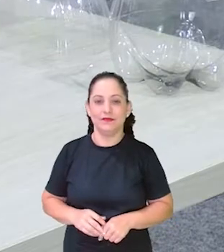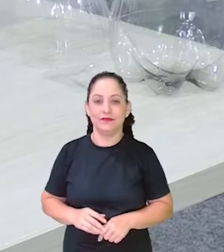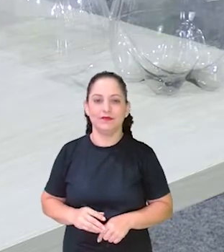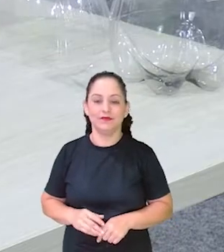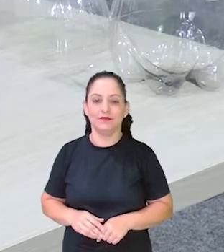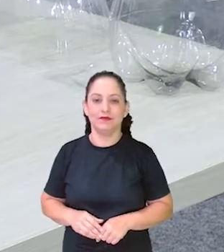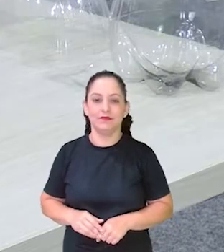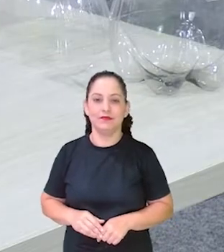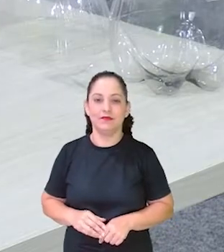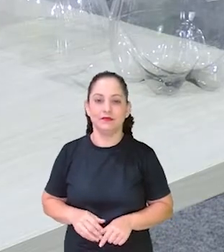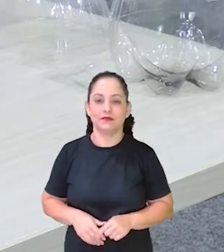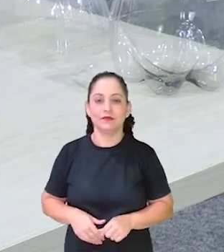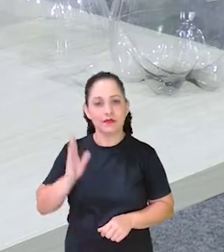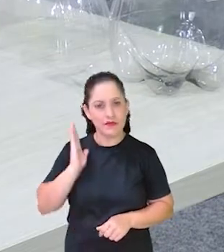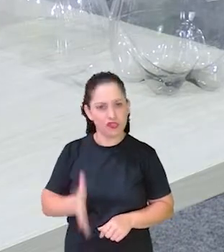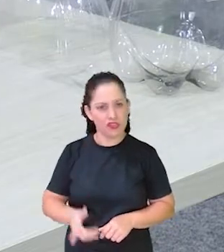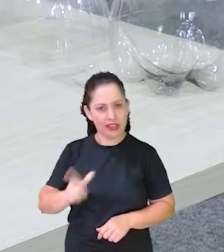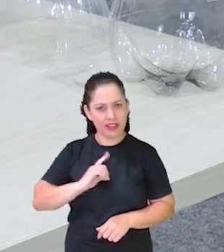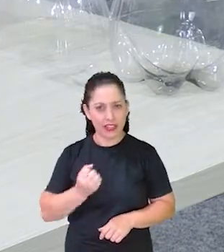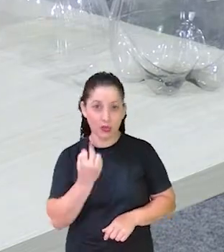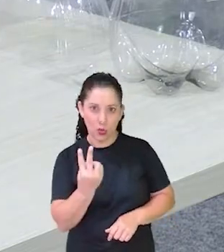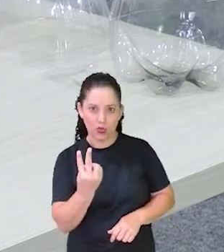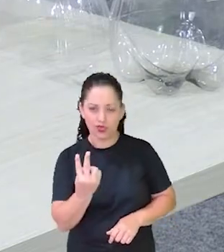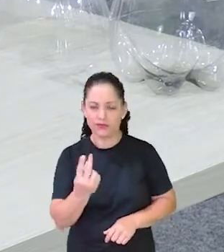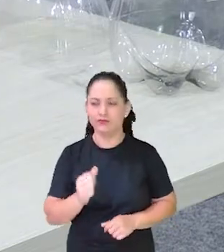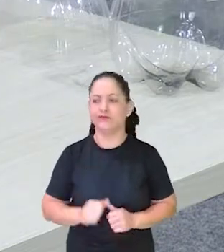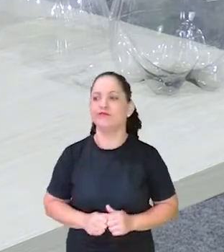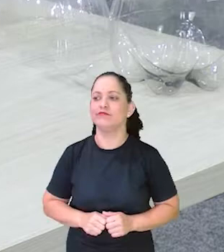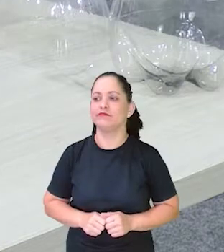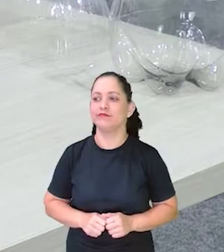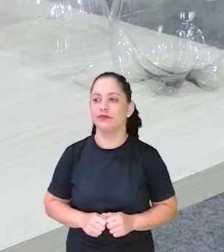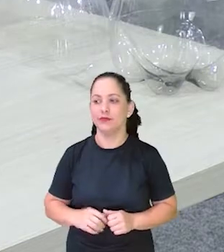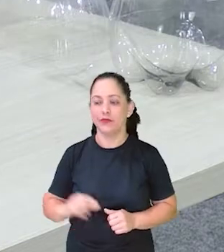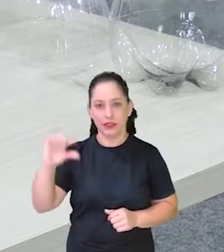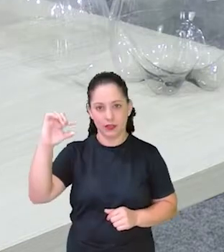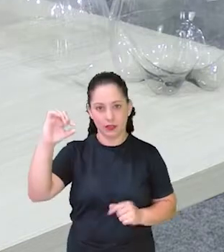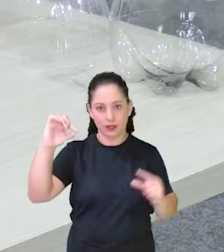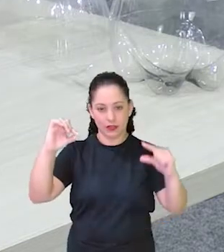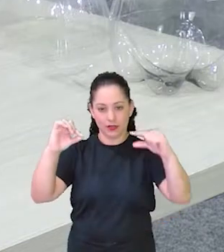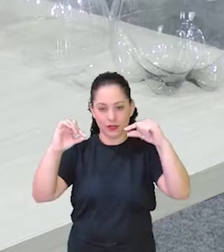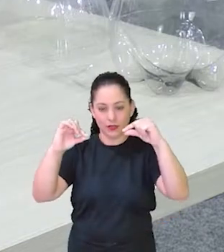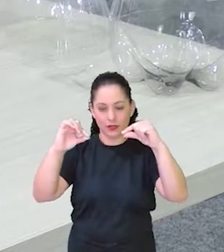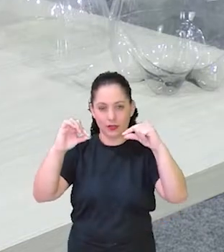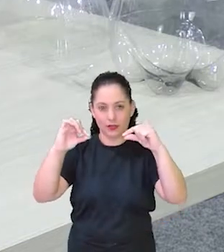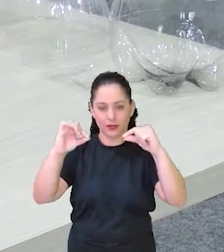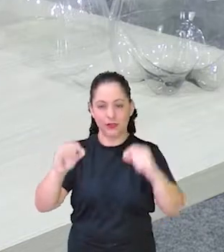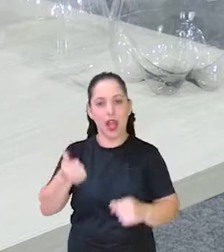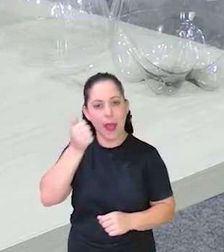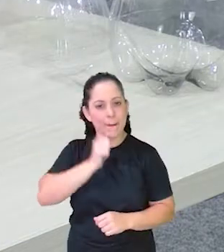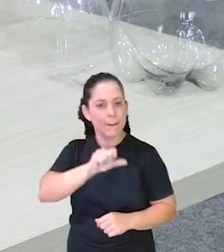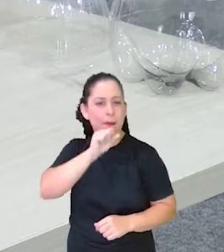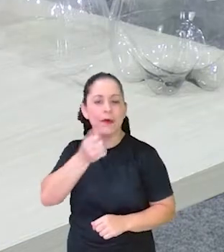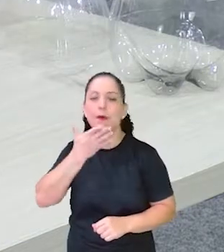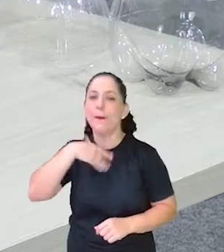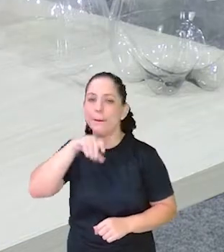Isso aqui Já tem Dois furinhos Que eu fiz Aí pede Pro papai Pra mamãe Pra fazer Esse furo